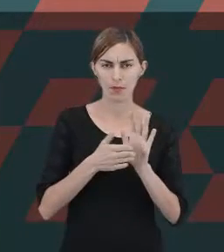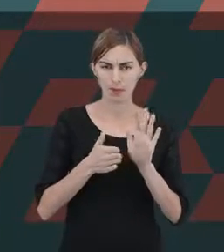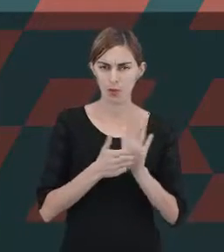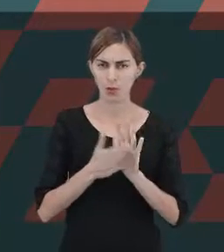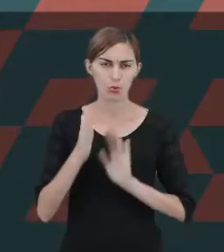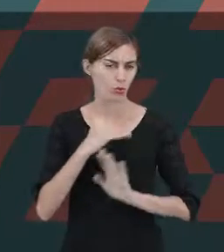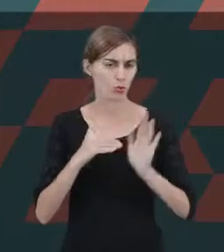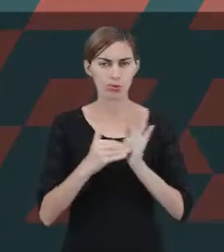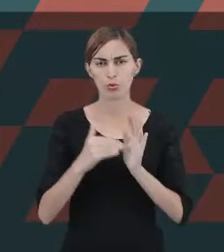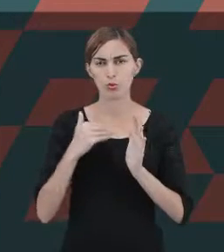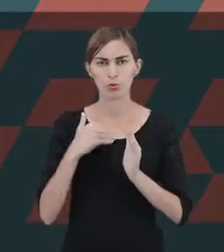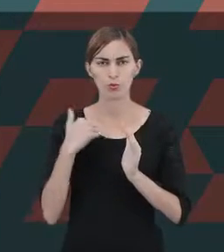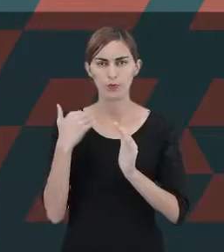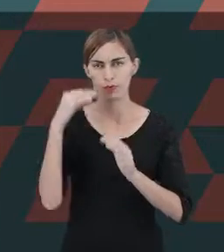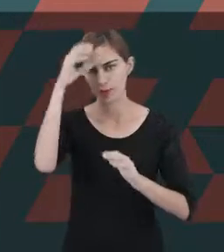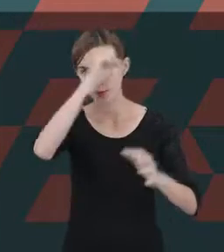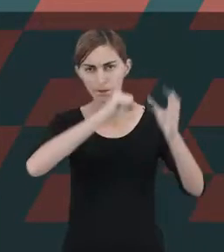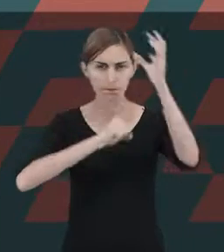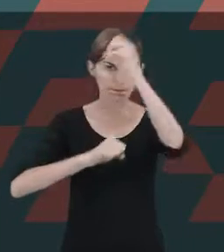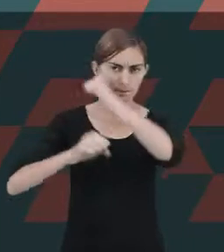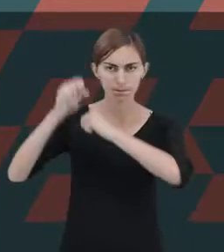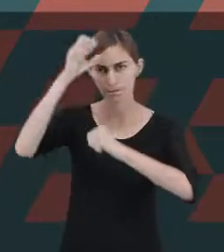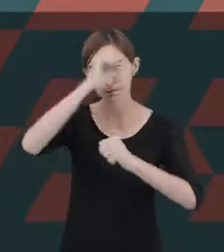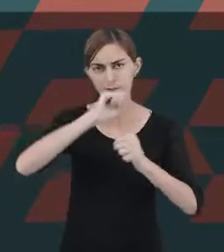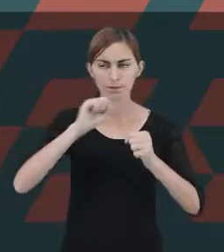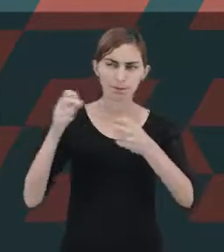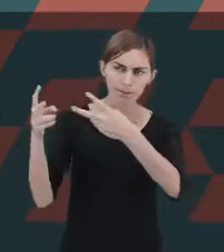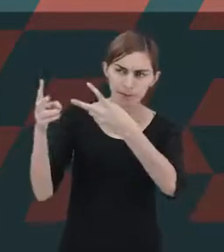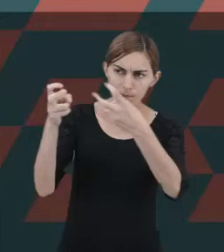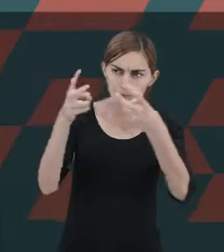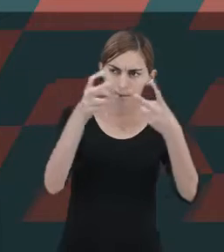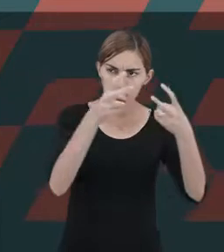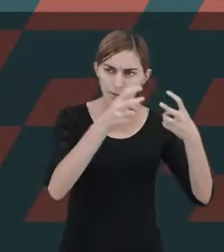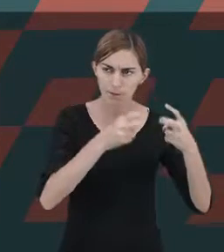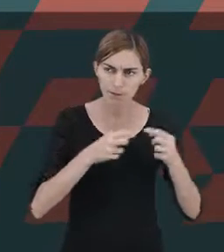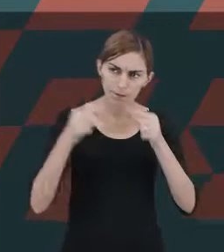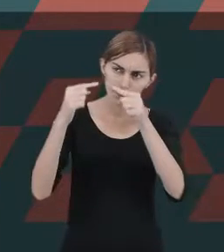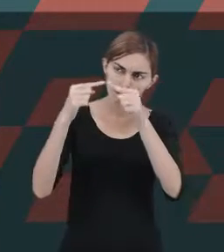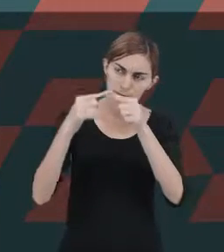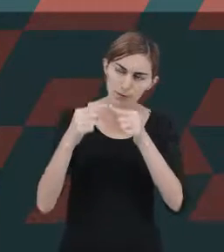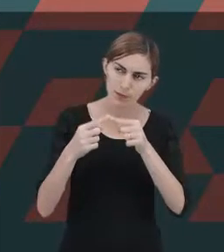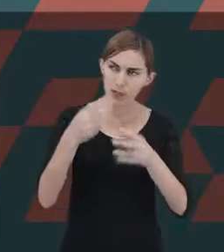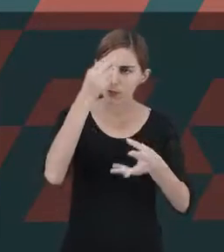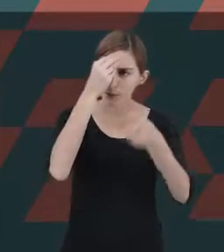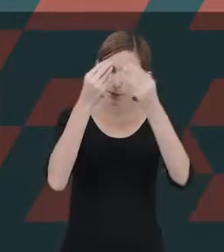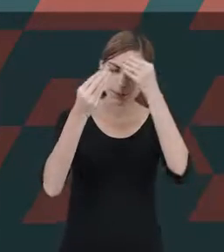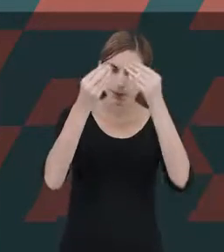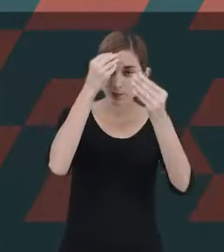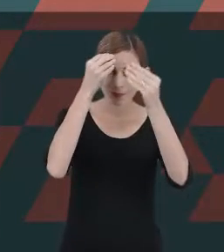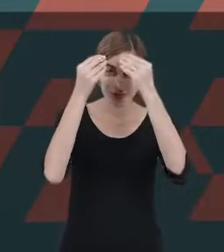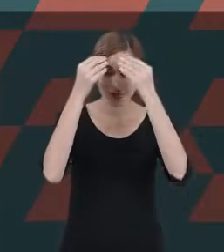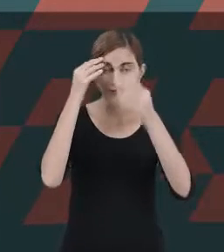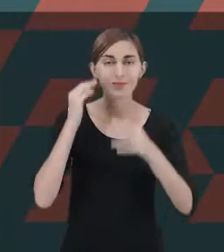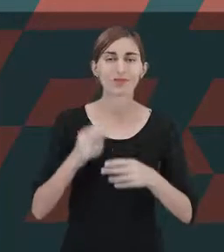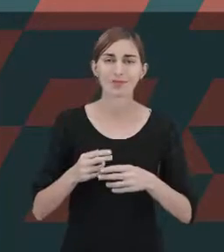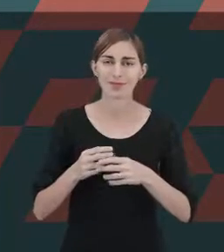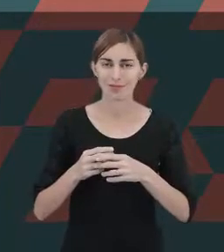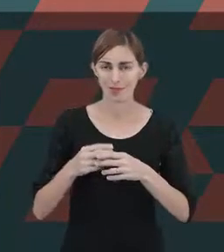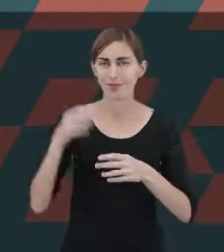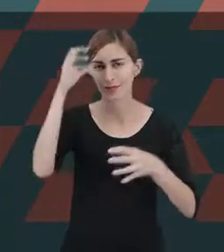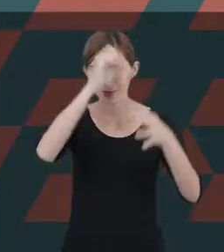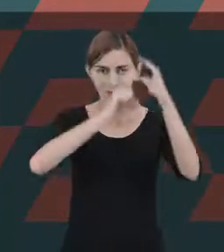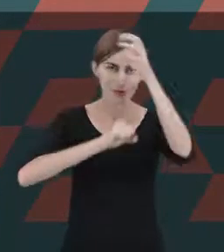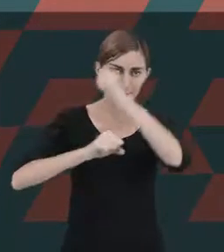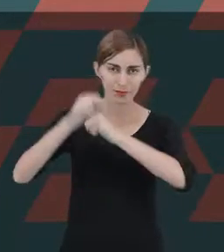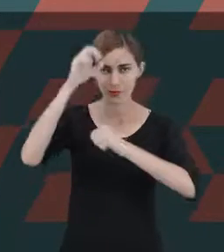processo de aprendizagem, associação e assimilação dos aspectos de aprendizagem.